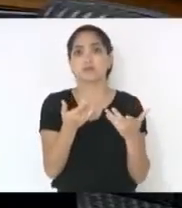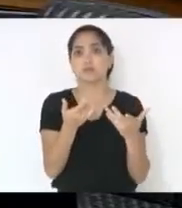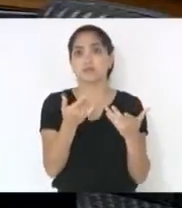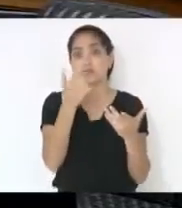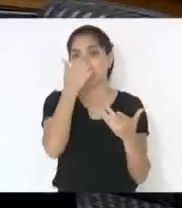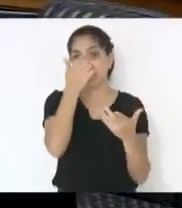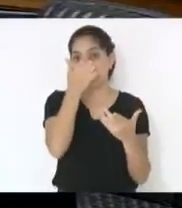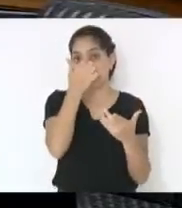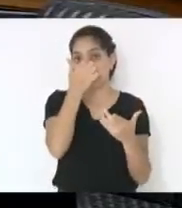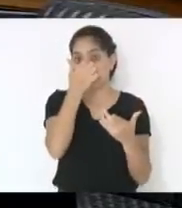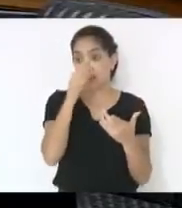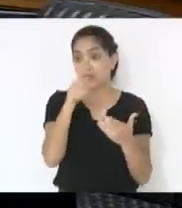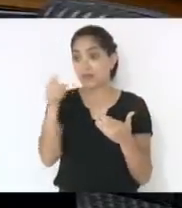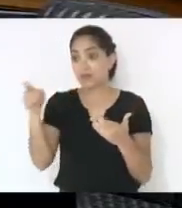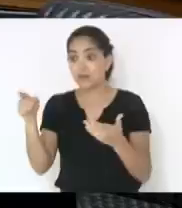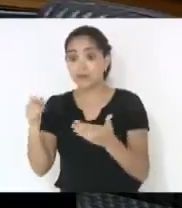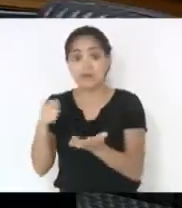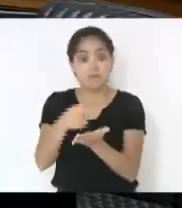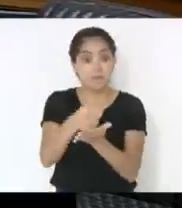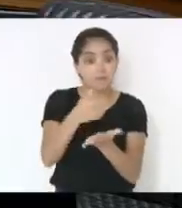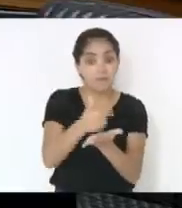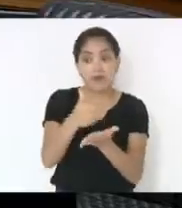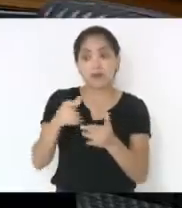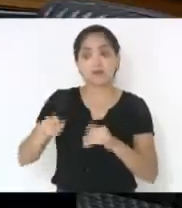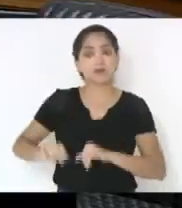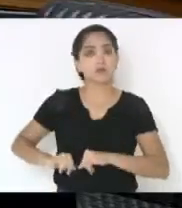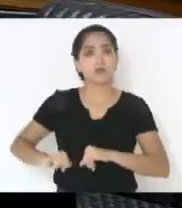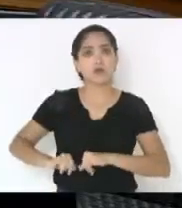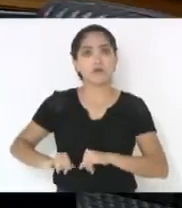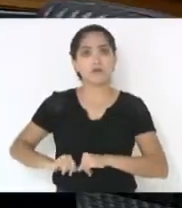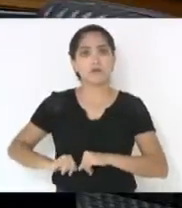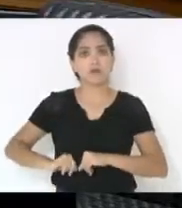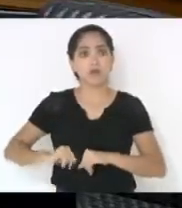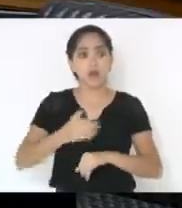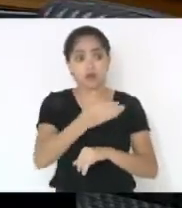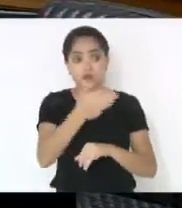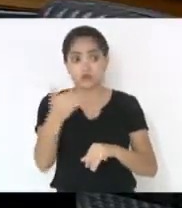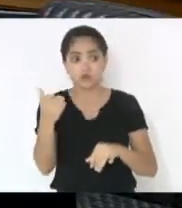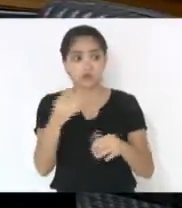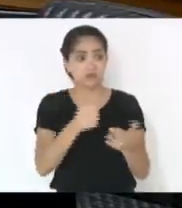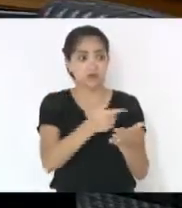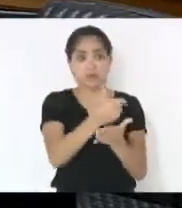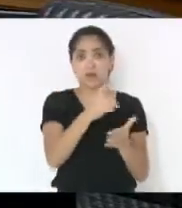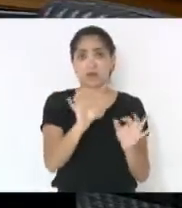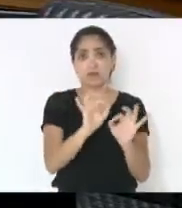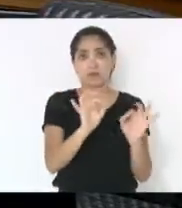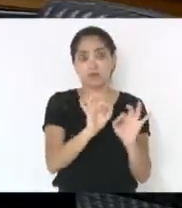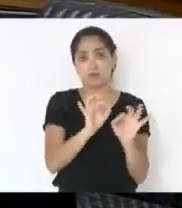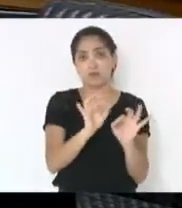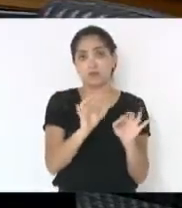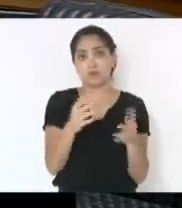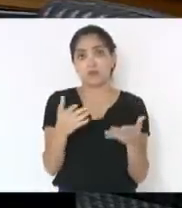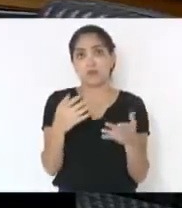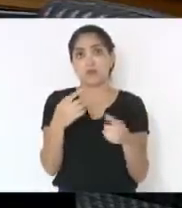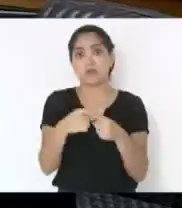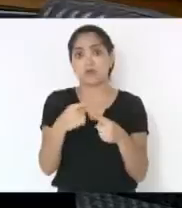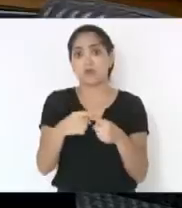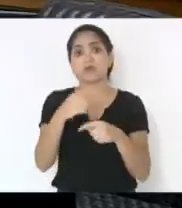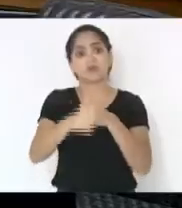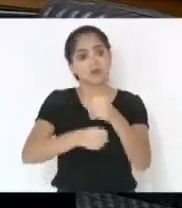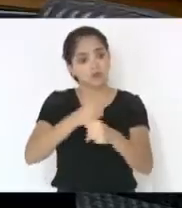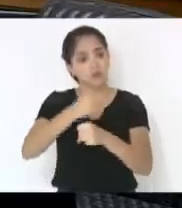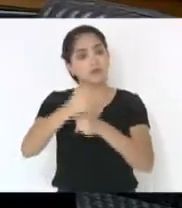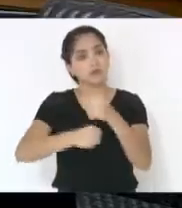penaliza quem paga. Ninguém mais vai pagar do jeito que está indo aí, porque você, todo final do ano, você dá um perdão.